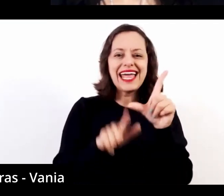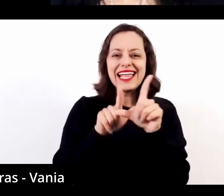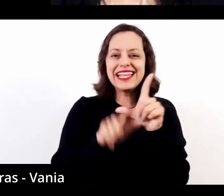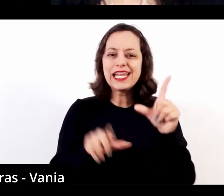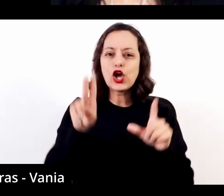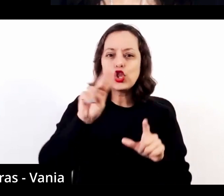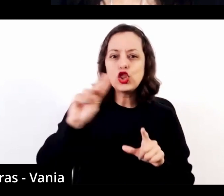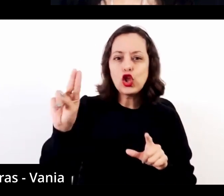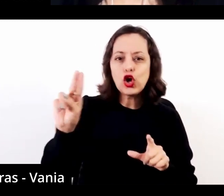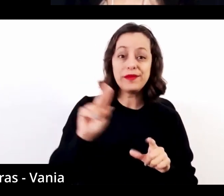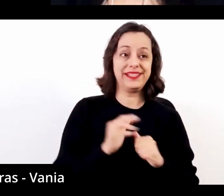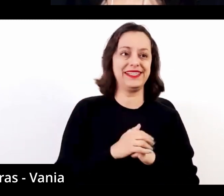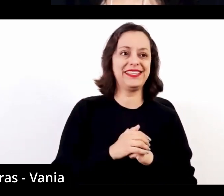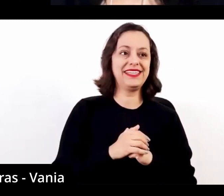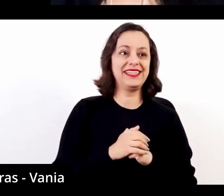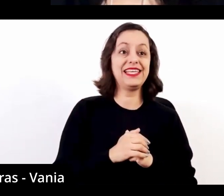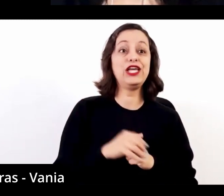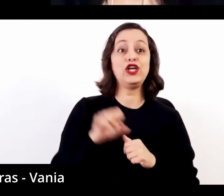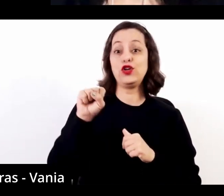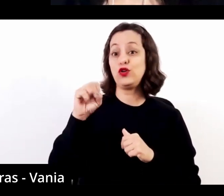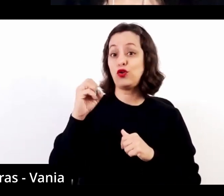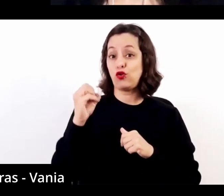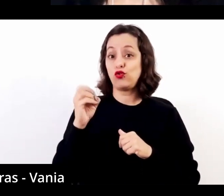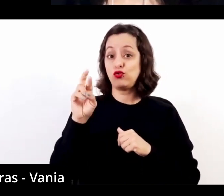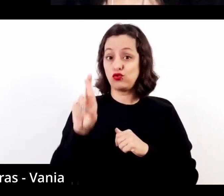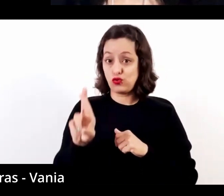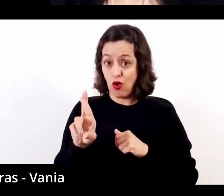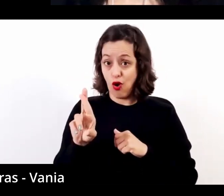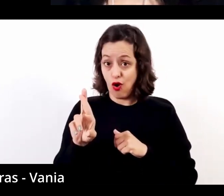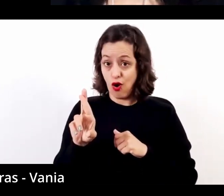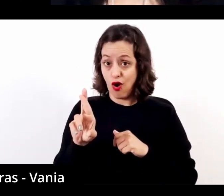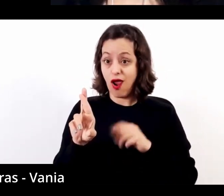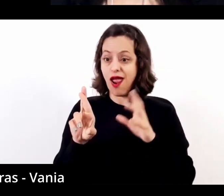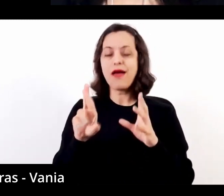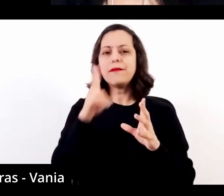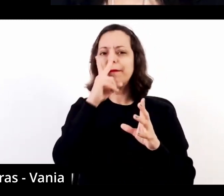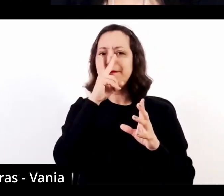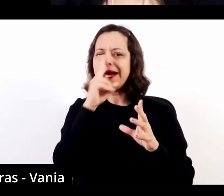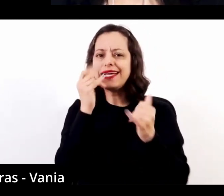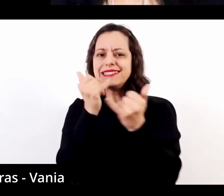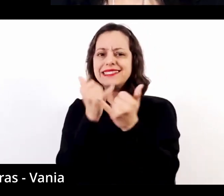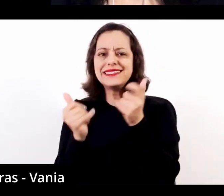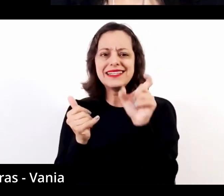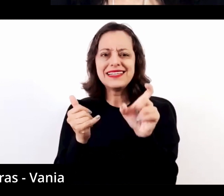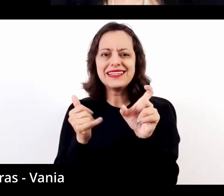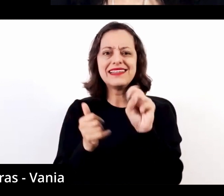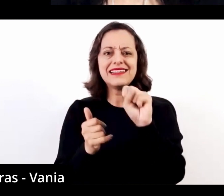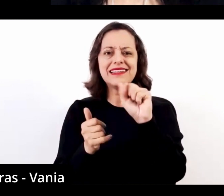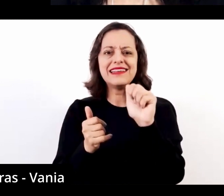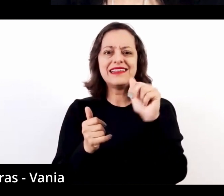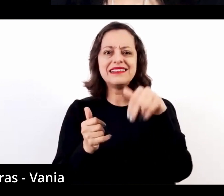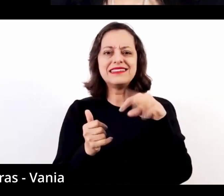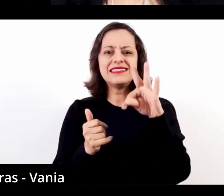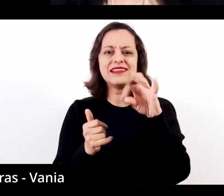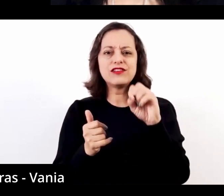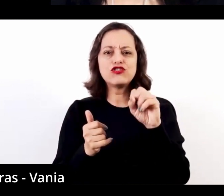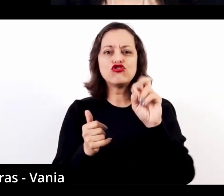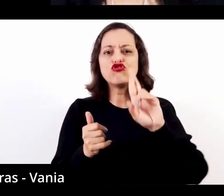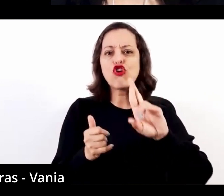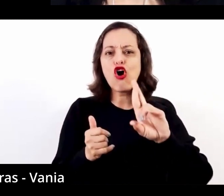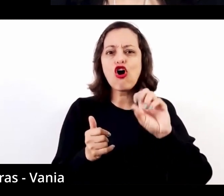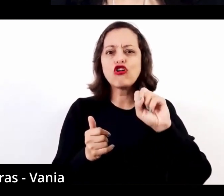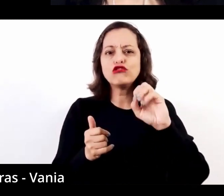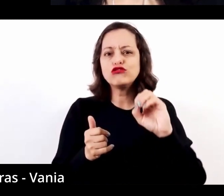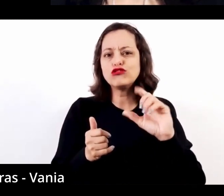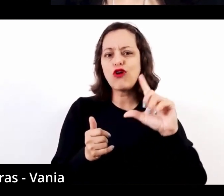do nome de Sor estão ali dentro do nome de Santórsola. Sor está ali meio que embrenhado dentro